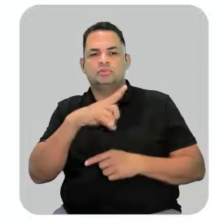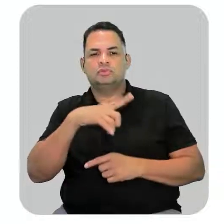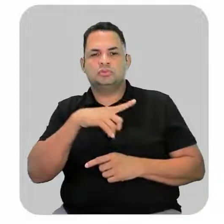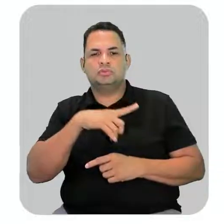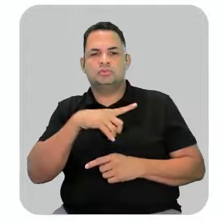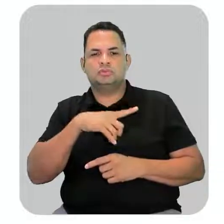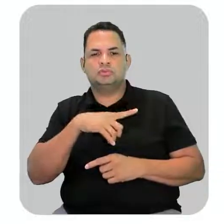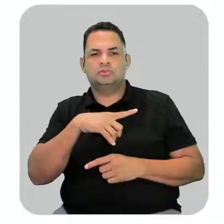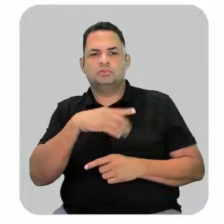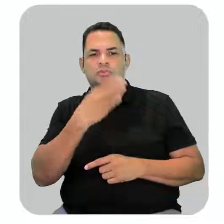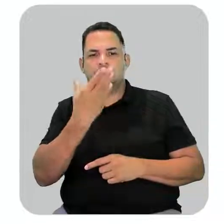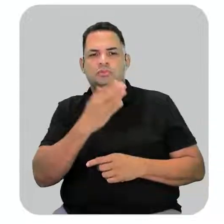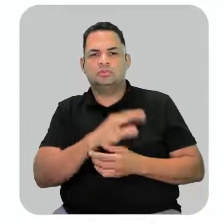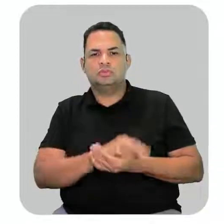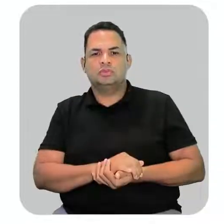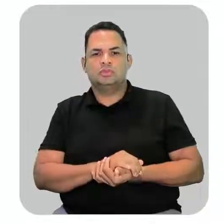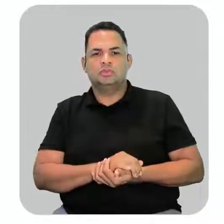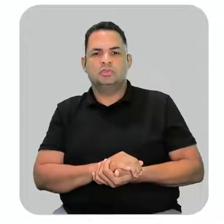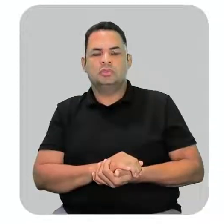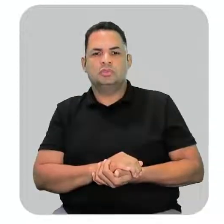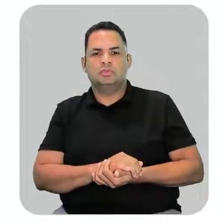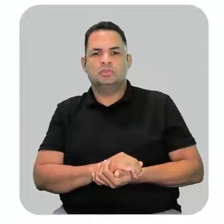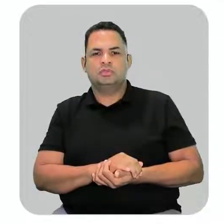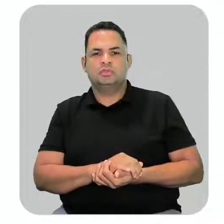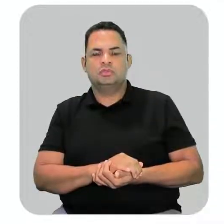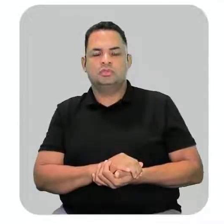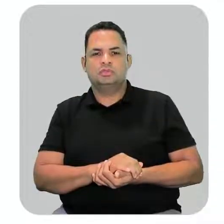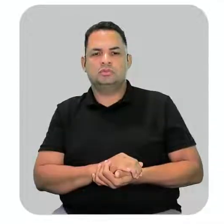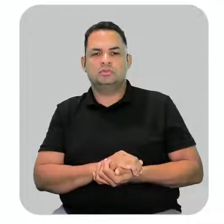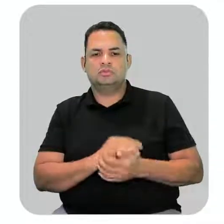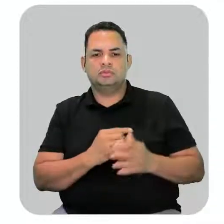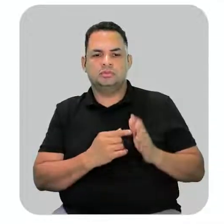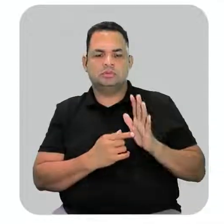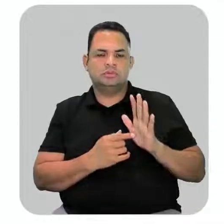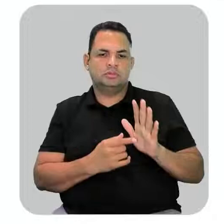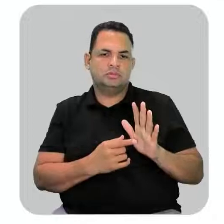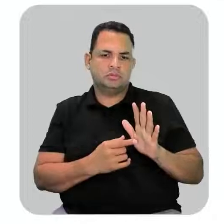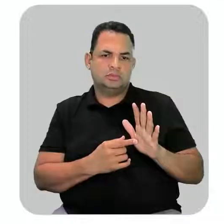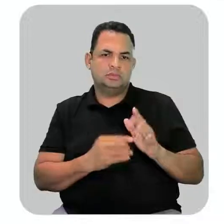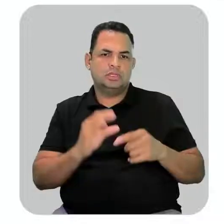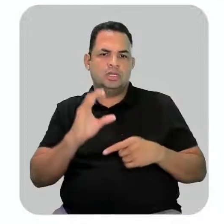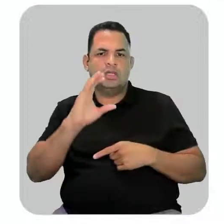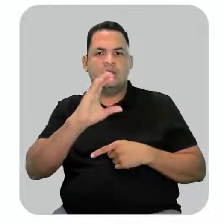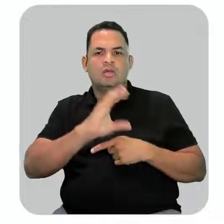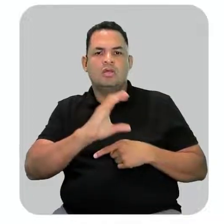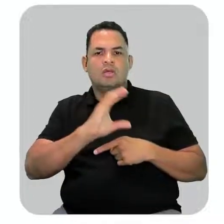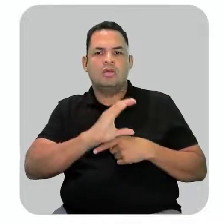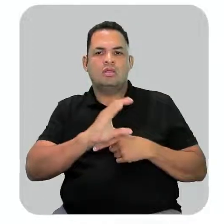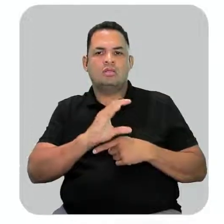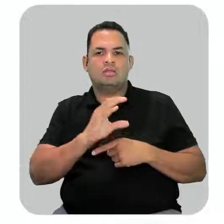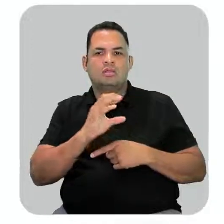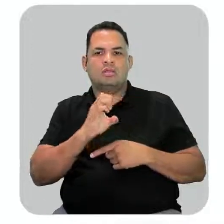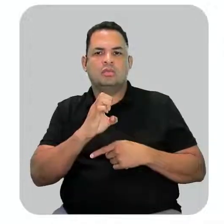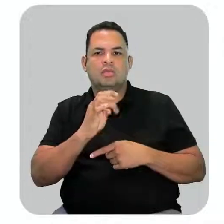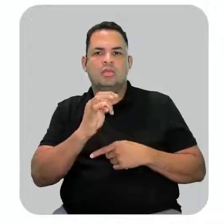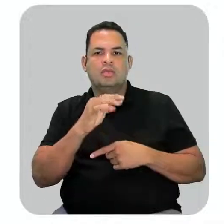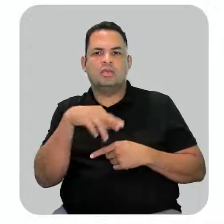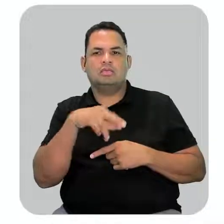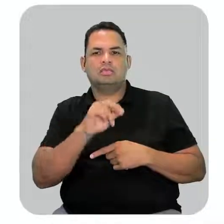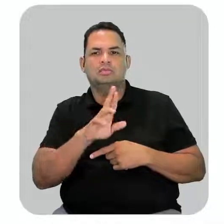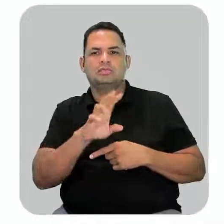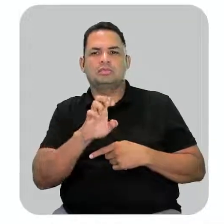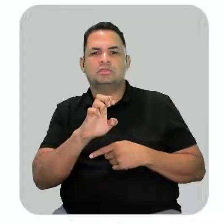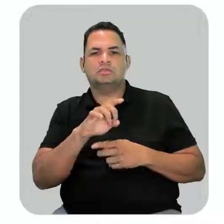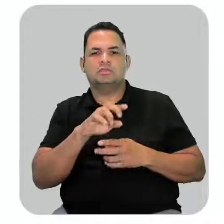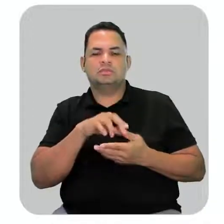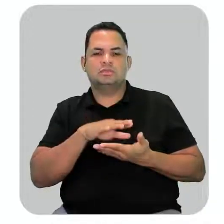Nós temos ali, ó. Observe que aqui é a representação de um carbono. Então ali nós temos um éster, que